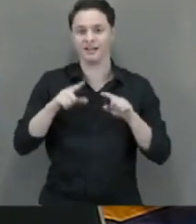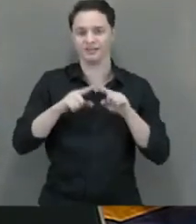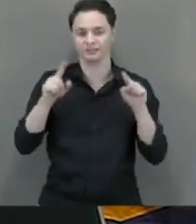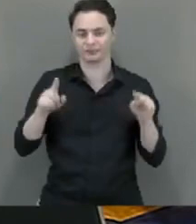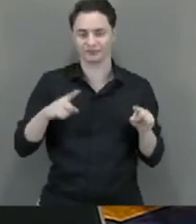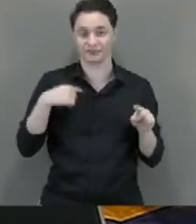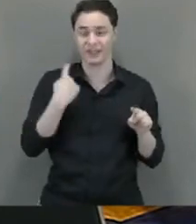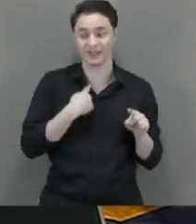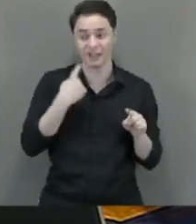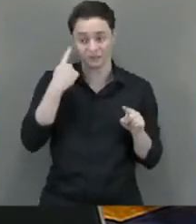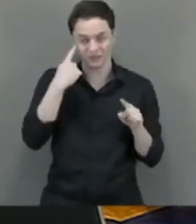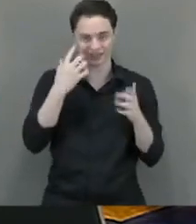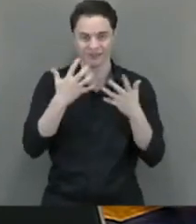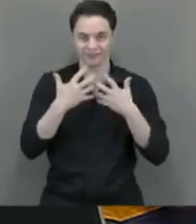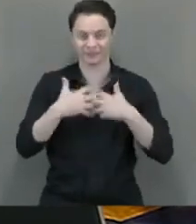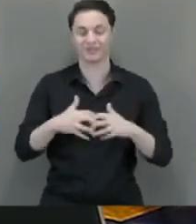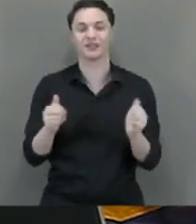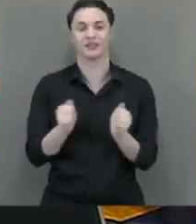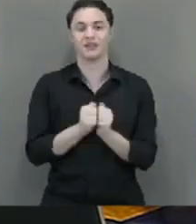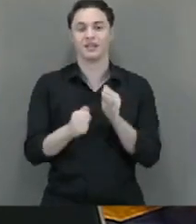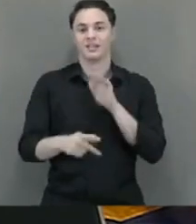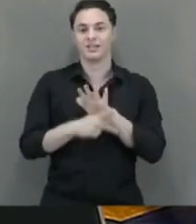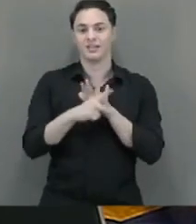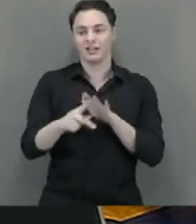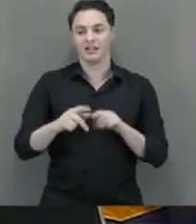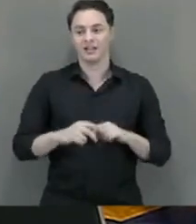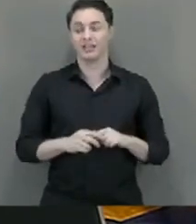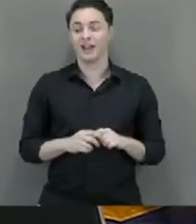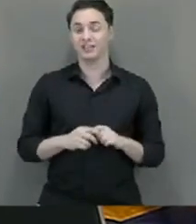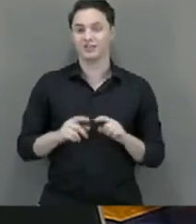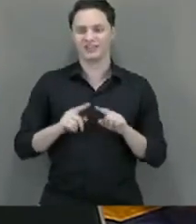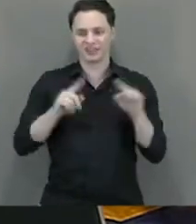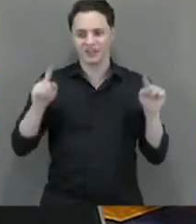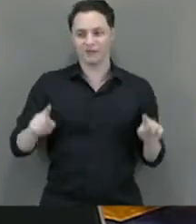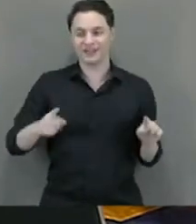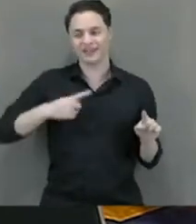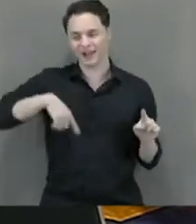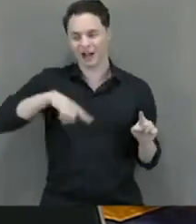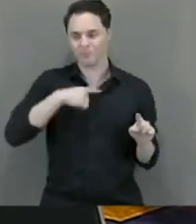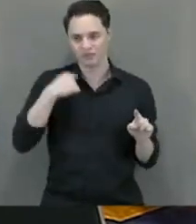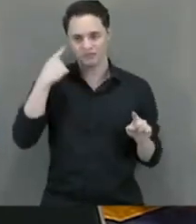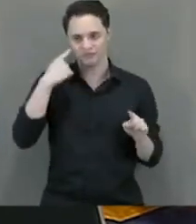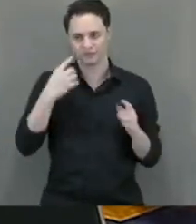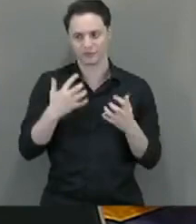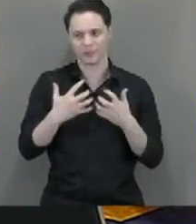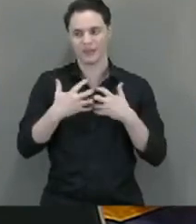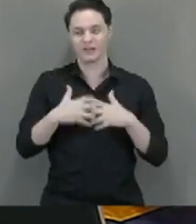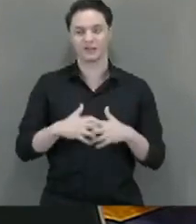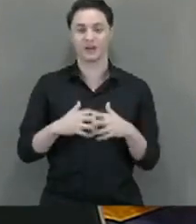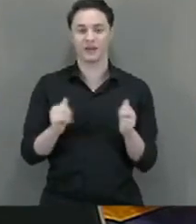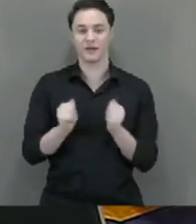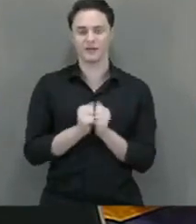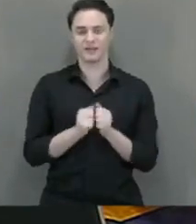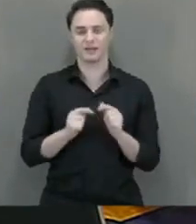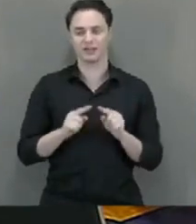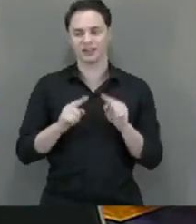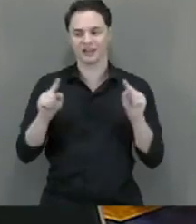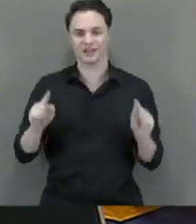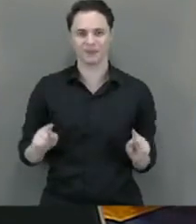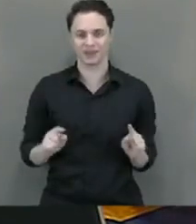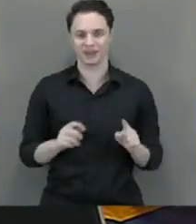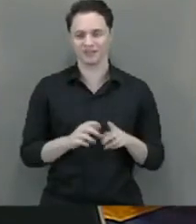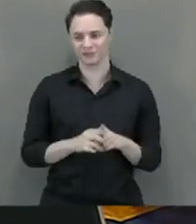entendemos que é conveniente e oportuno. O cômputo dos períodos das prisões cautelares,